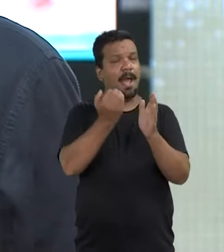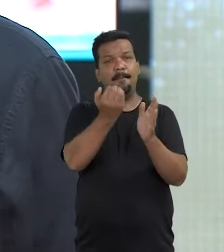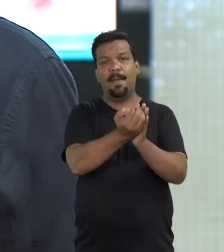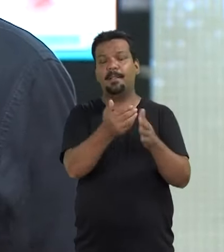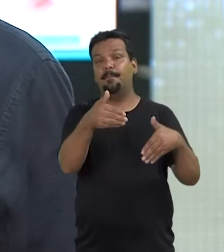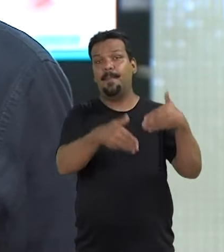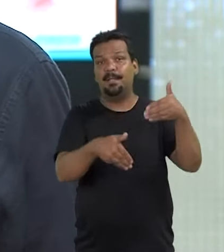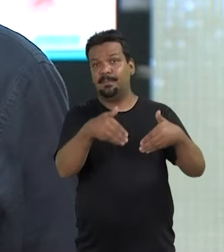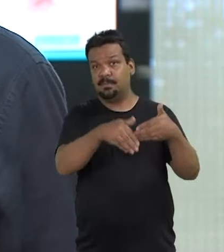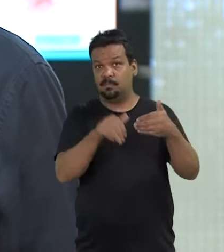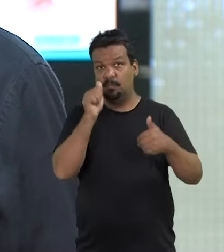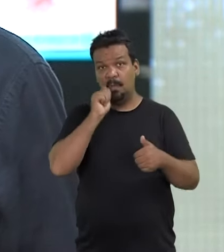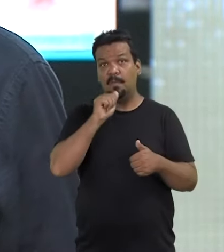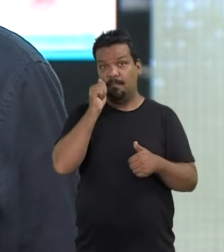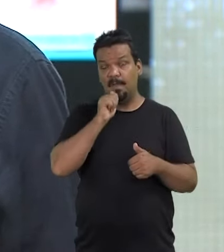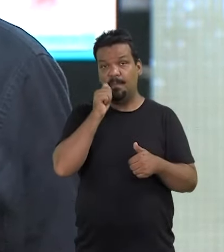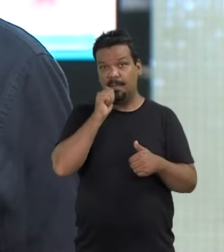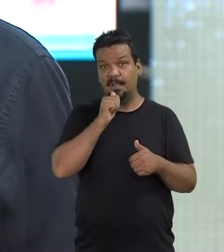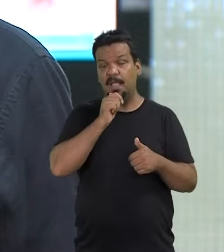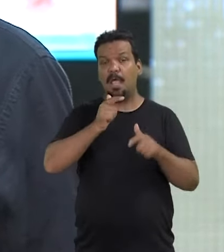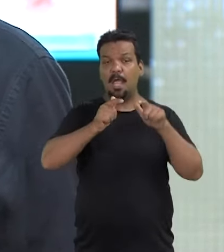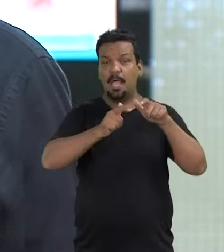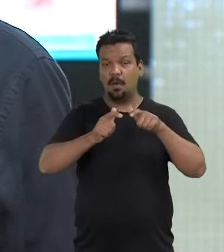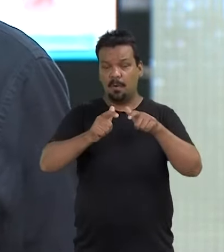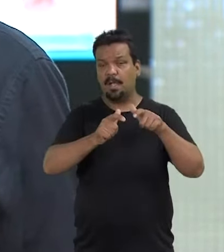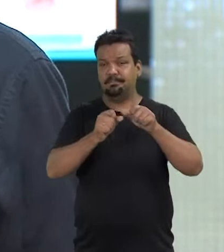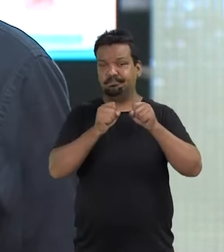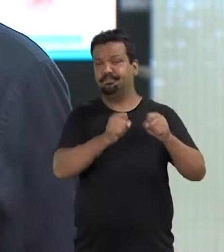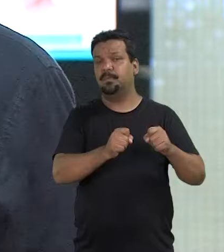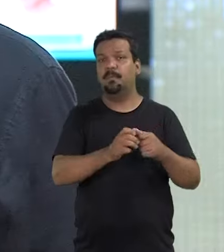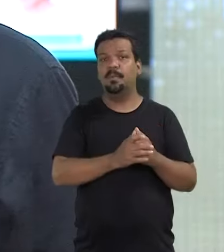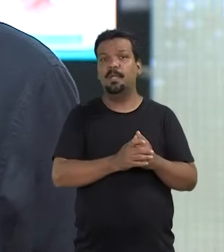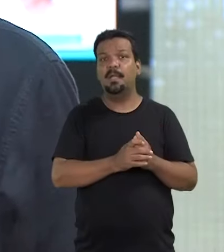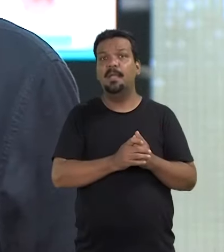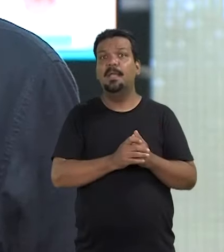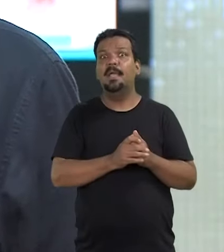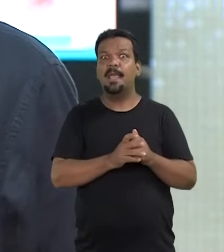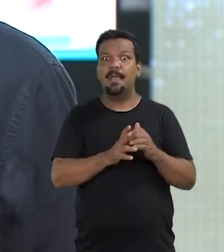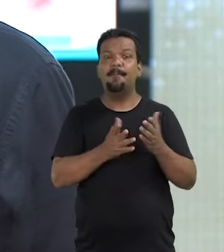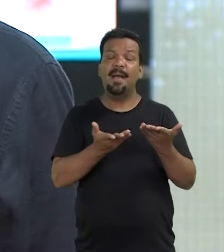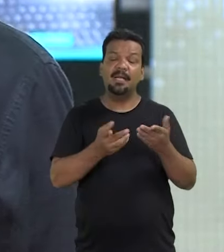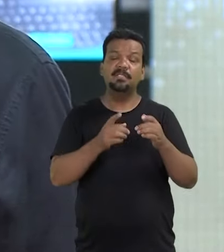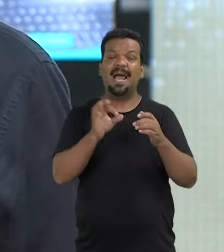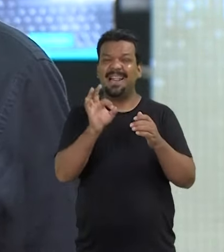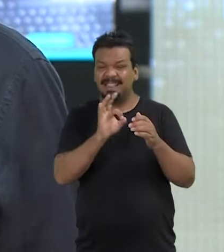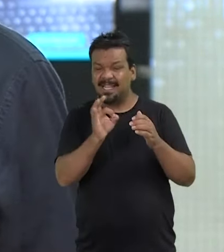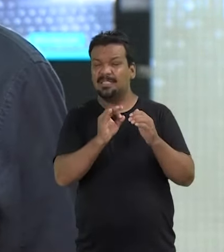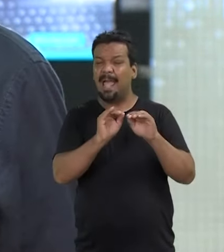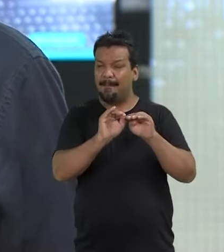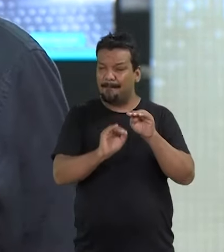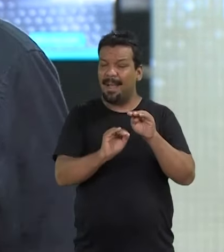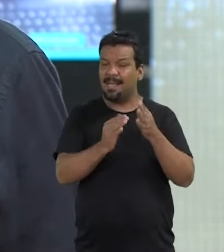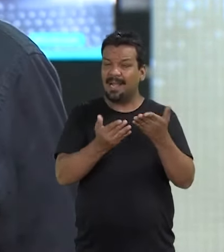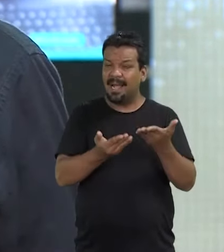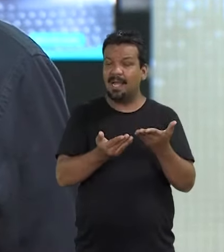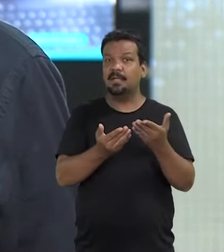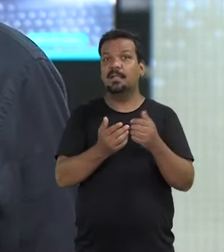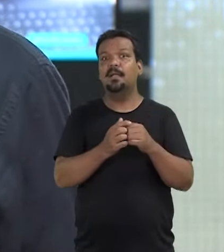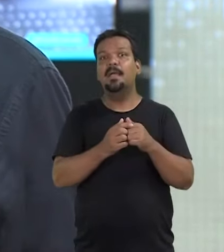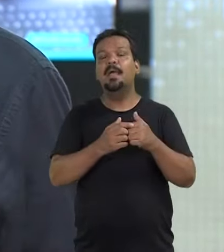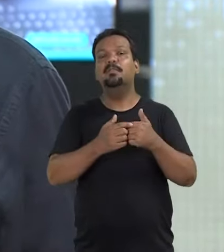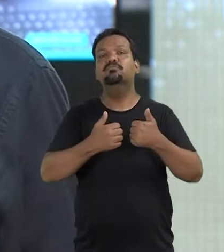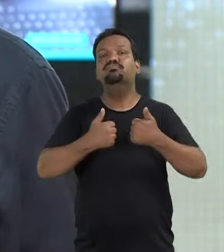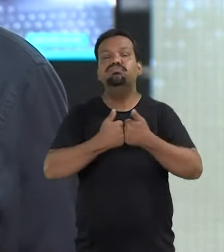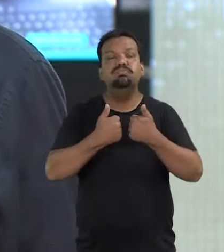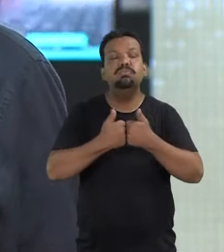% a mais de participação feminina em cargos de poder. Entretanto, a taxa ainda segue muito baixa. Dados do